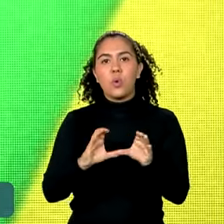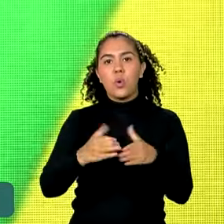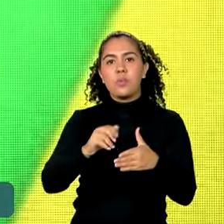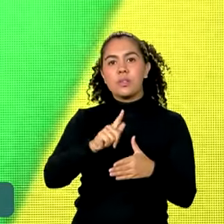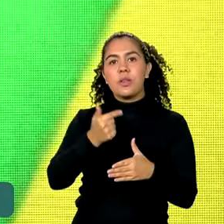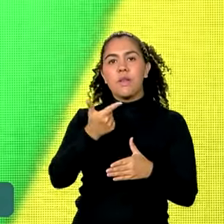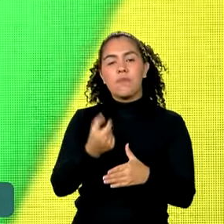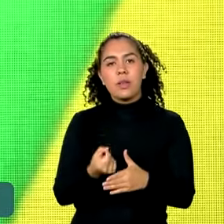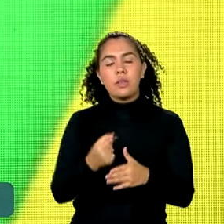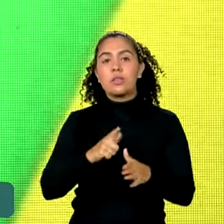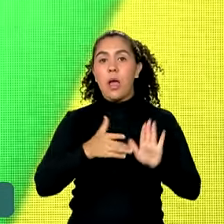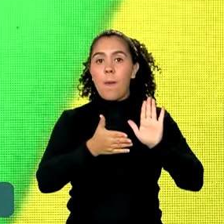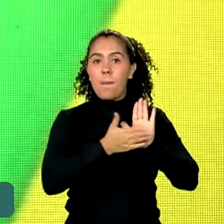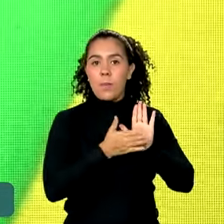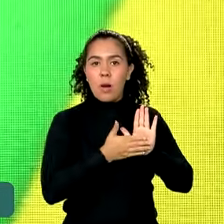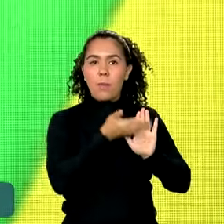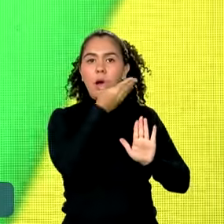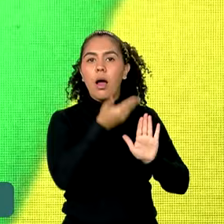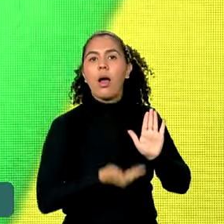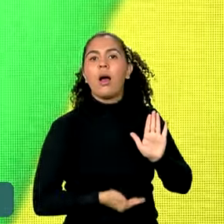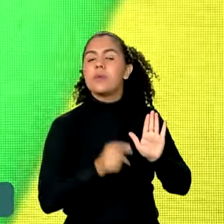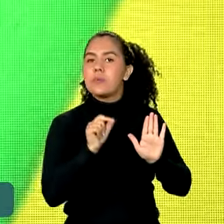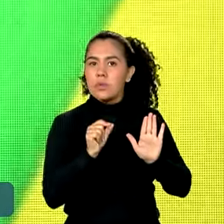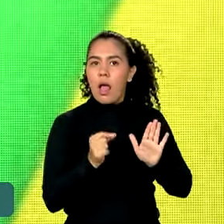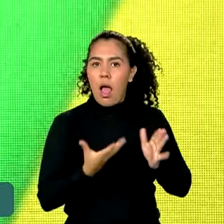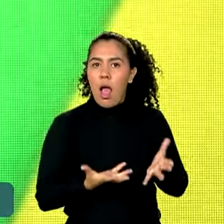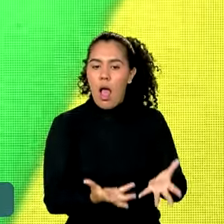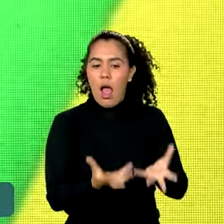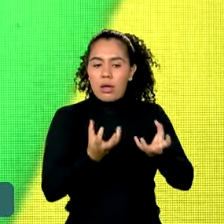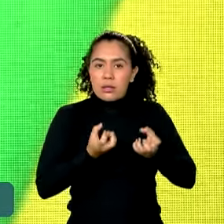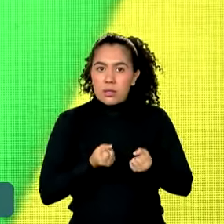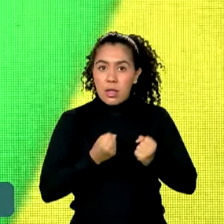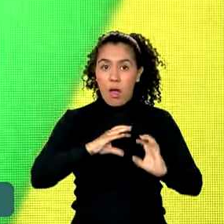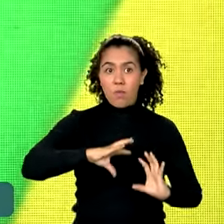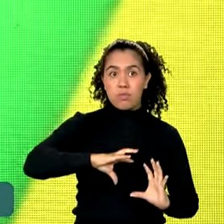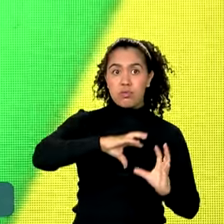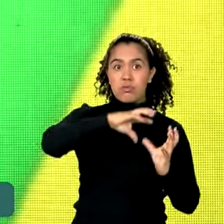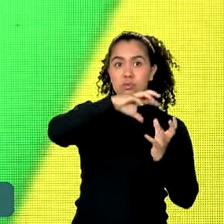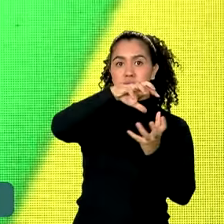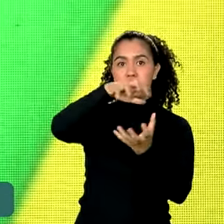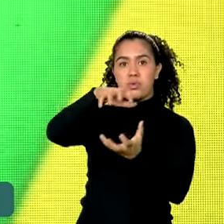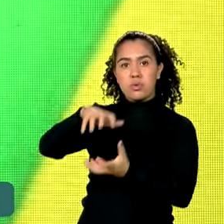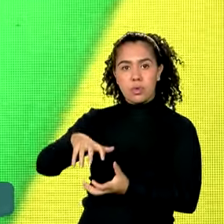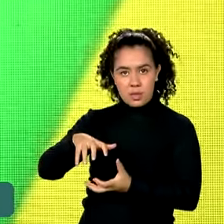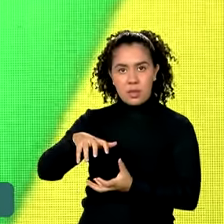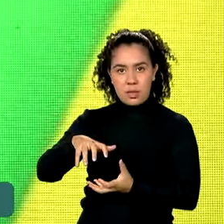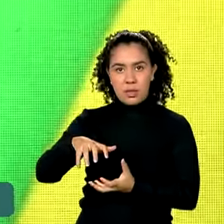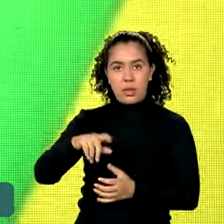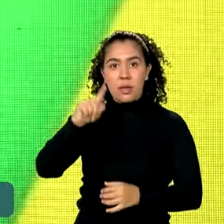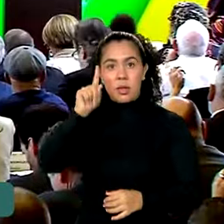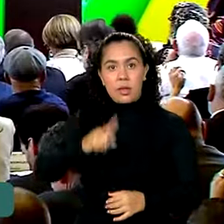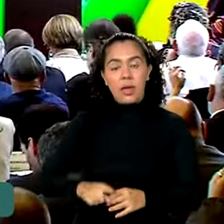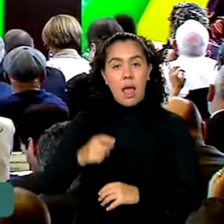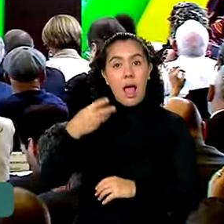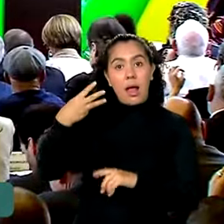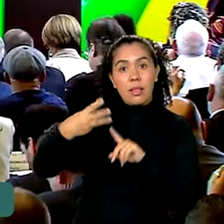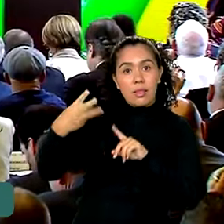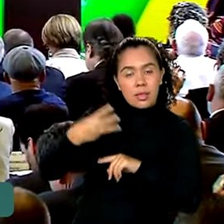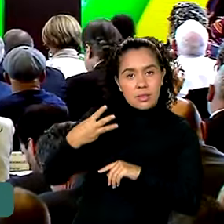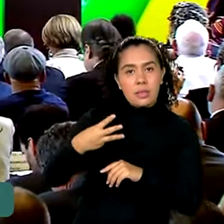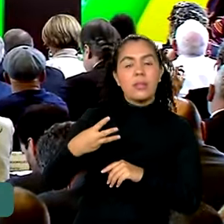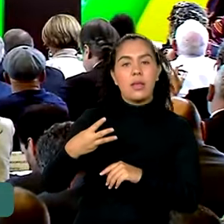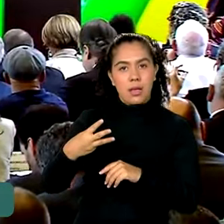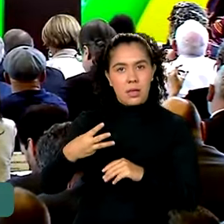para que essa proposta fosse acatada em nível global, num terceiro pilar da OCDE. Para